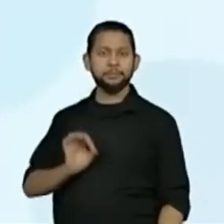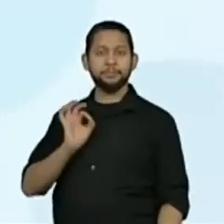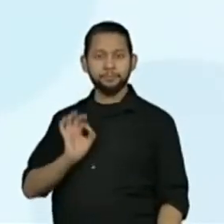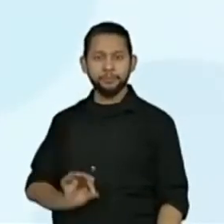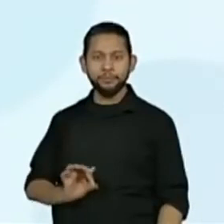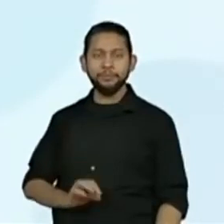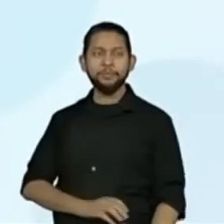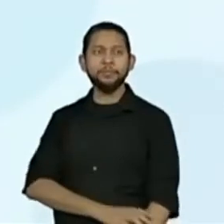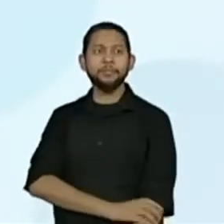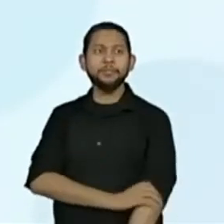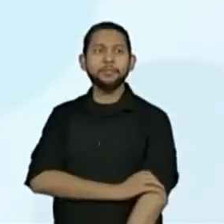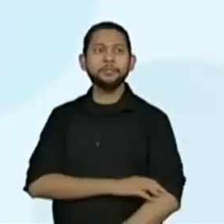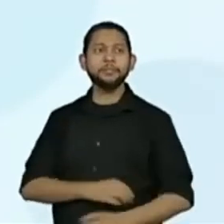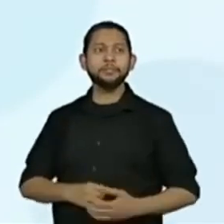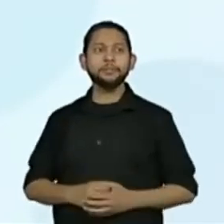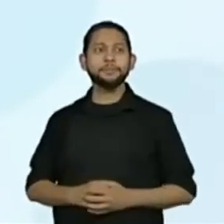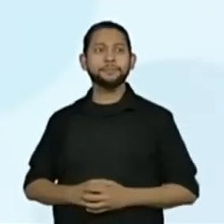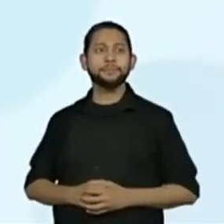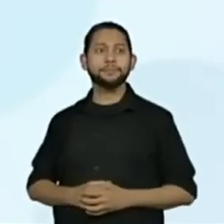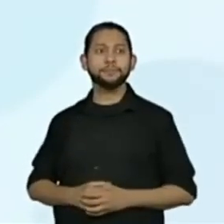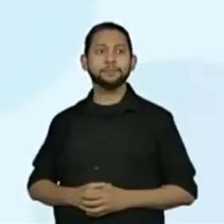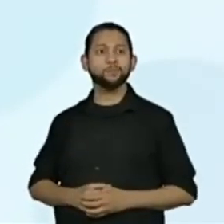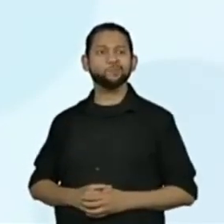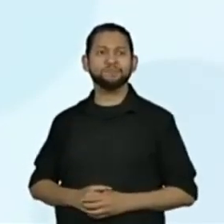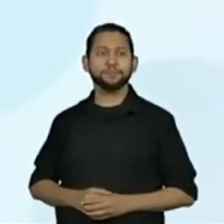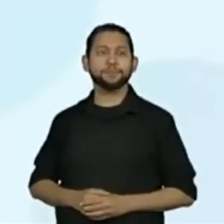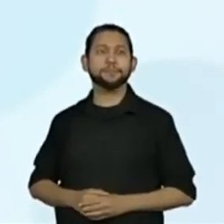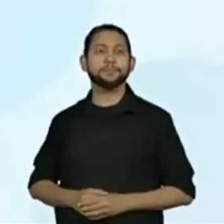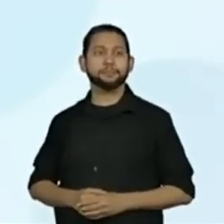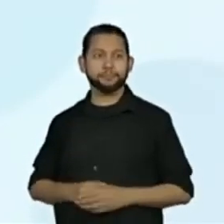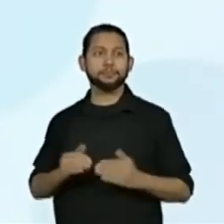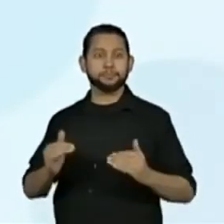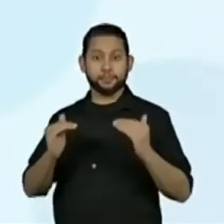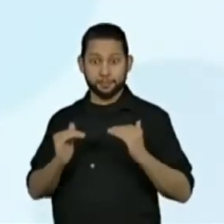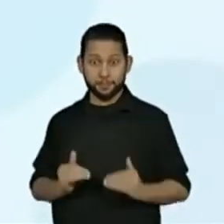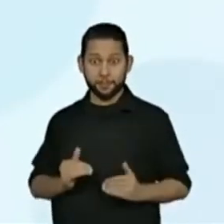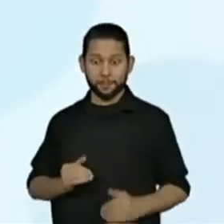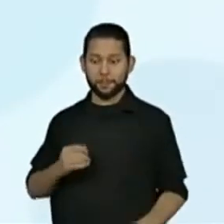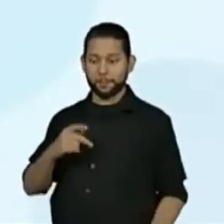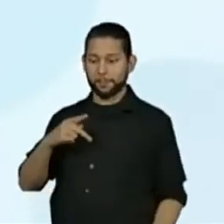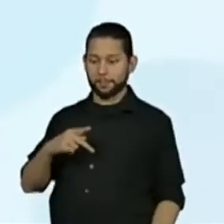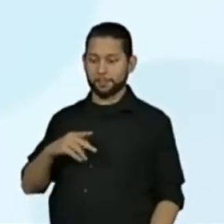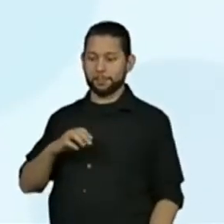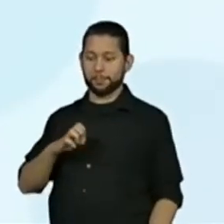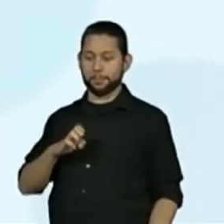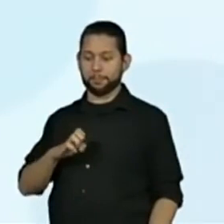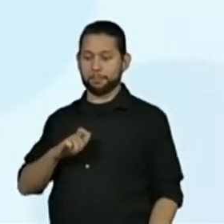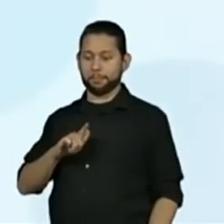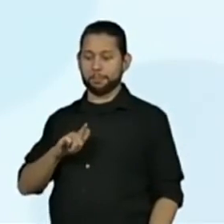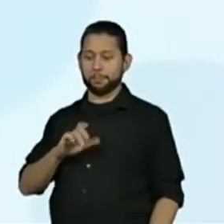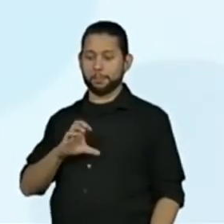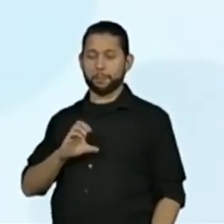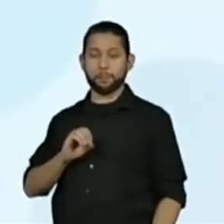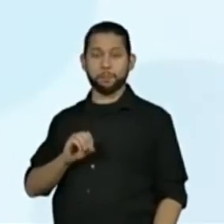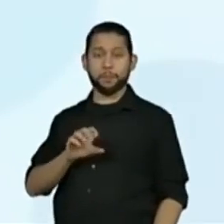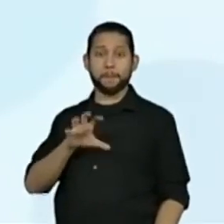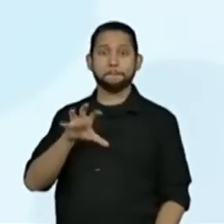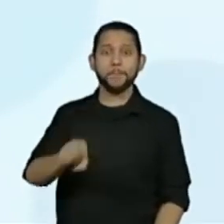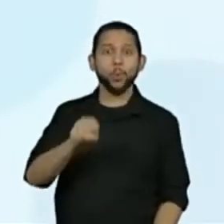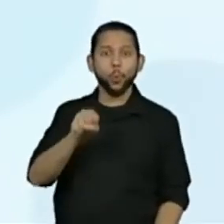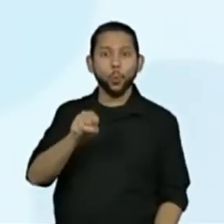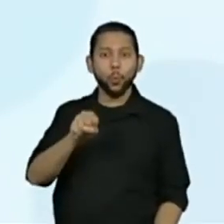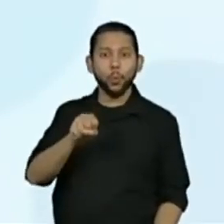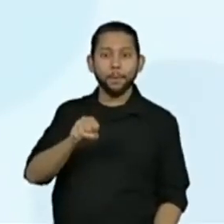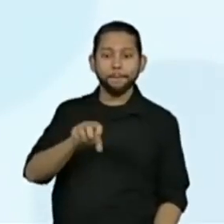Vou apagar esse S que está mais. O verbo pegou. Pegou também vem do verbo pegar,